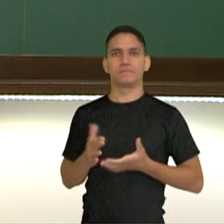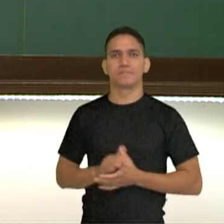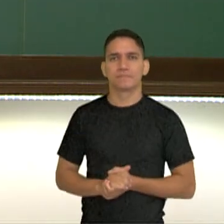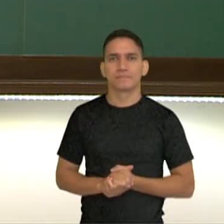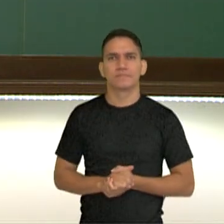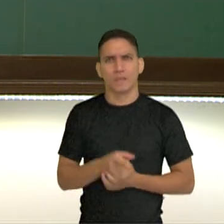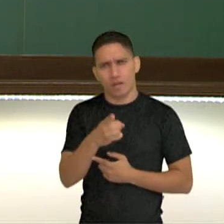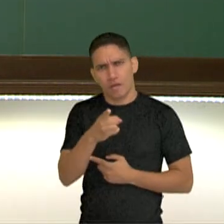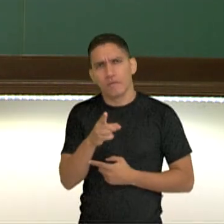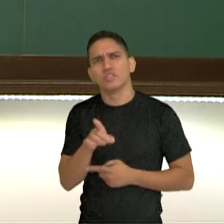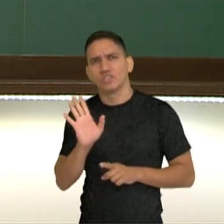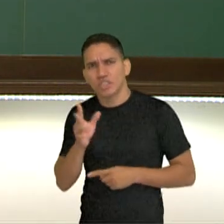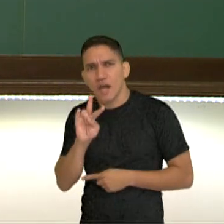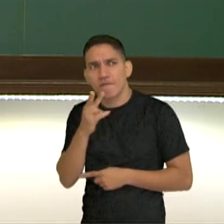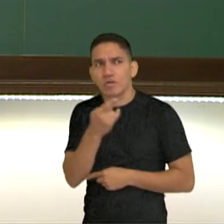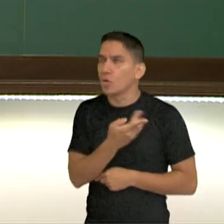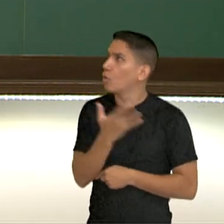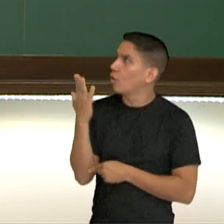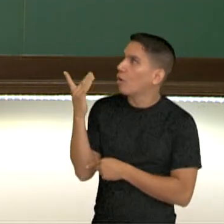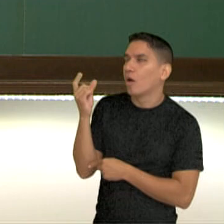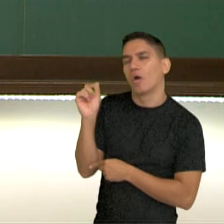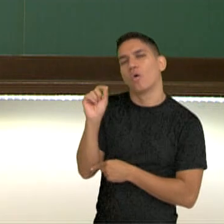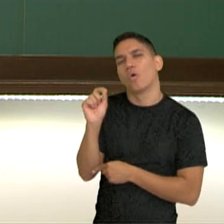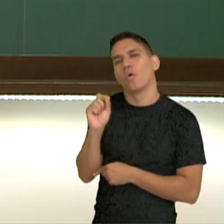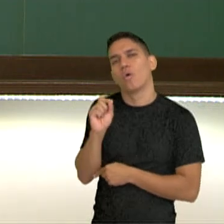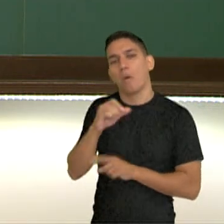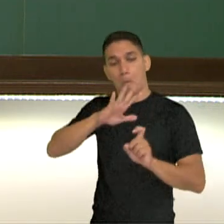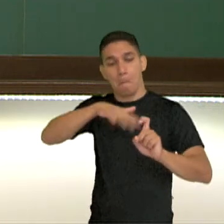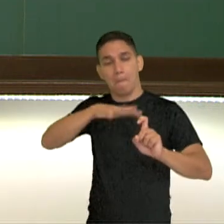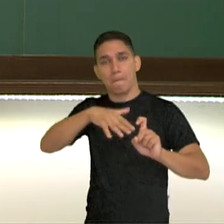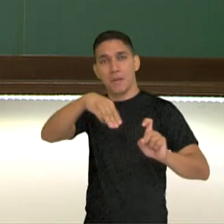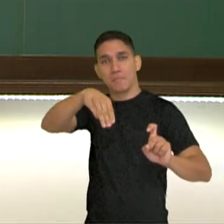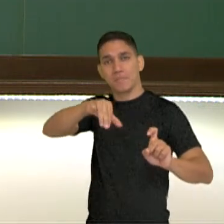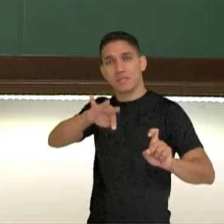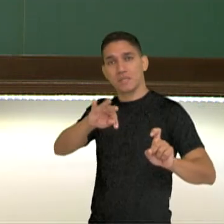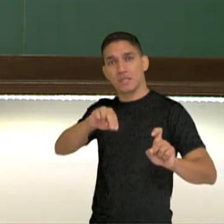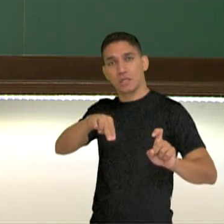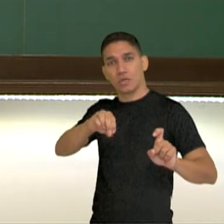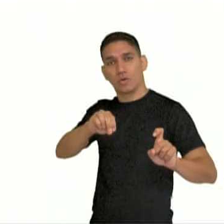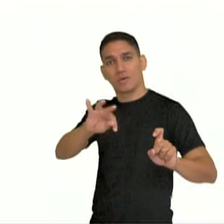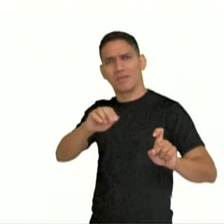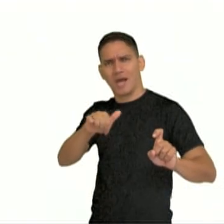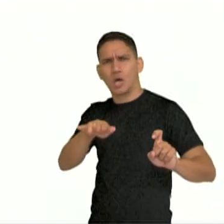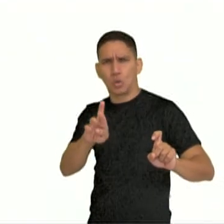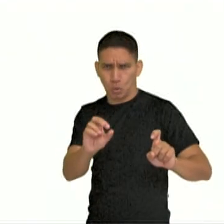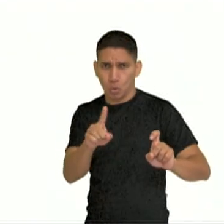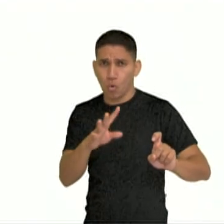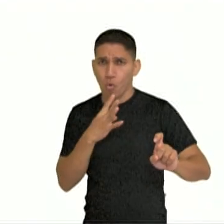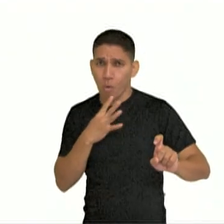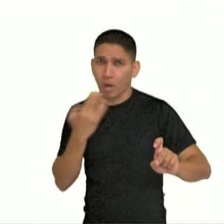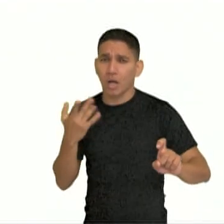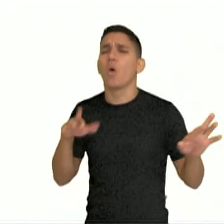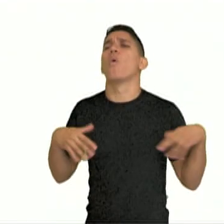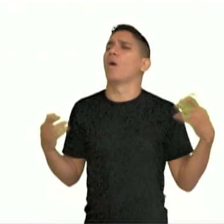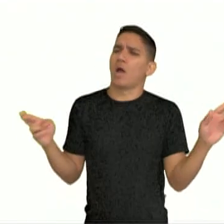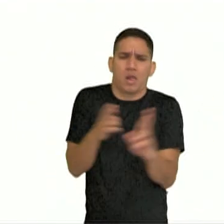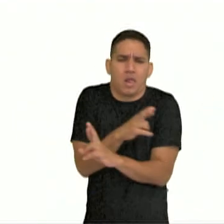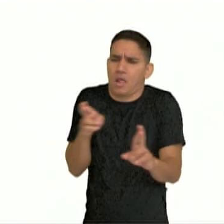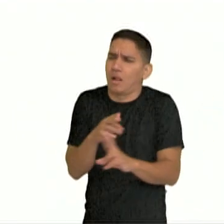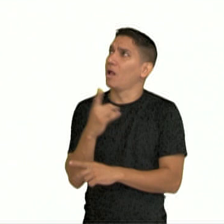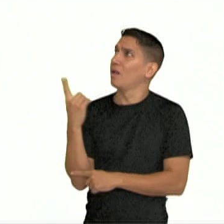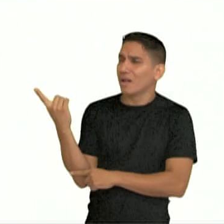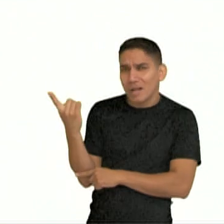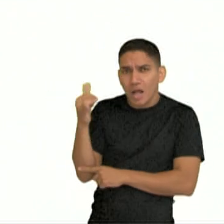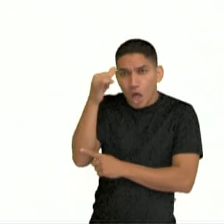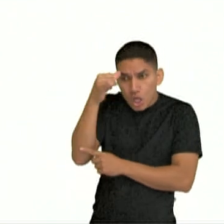E você aí? Já ouviu falar do mito do Minotauro? Você sabe qual a sua origem? Você sabe qual a relação entre